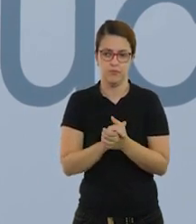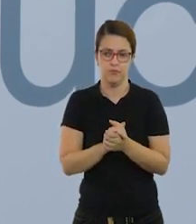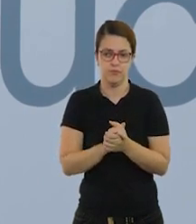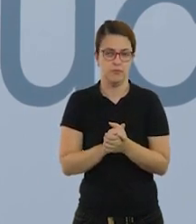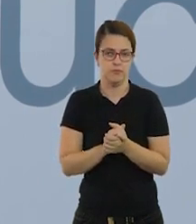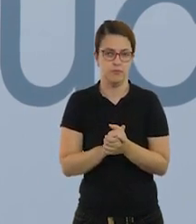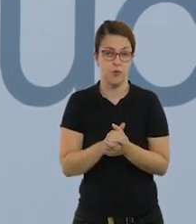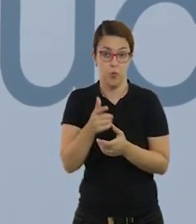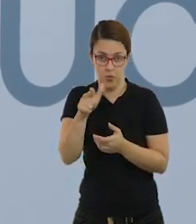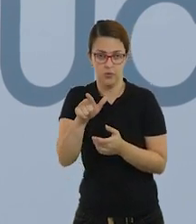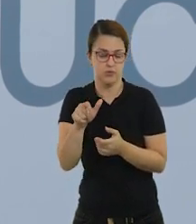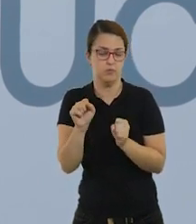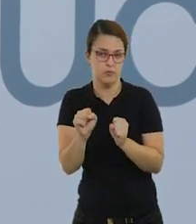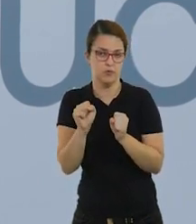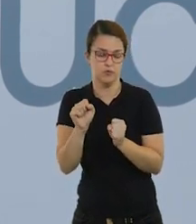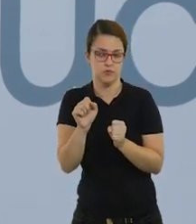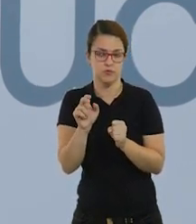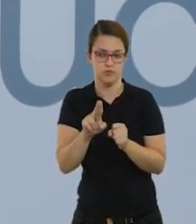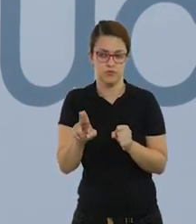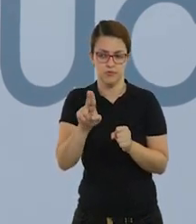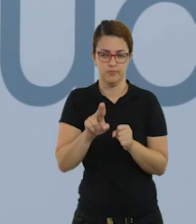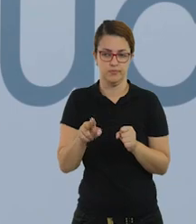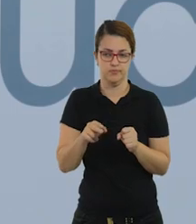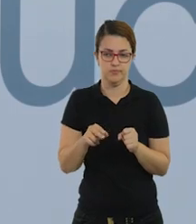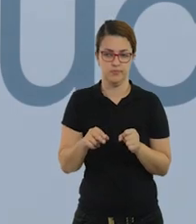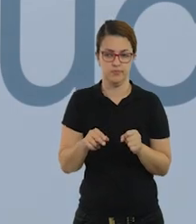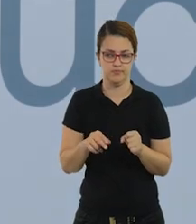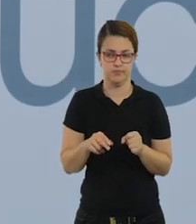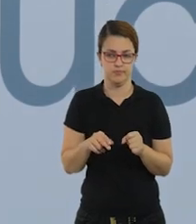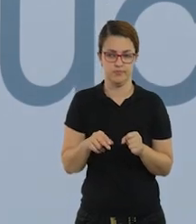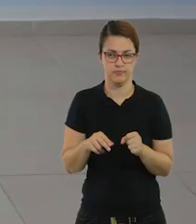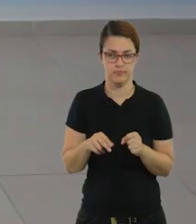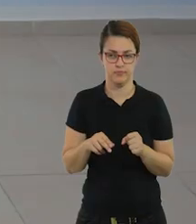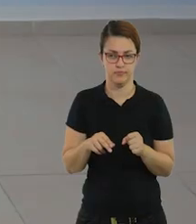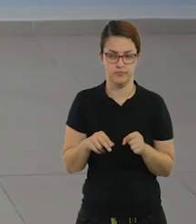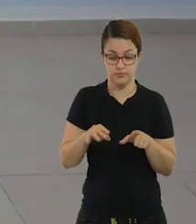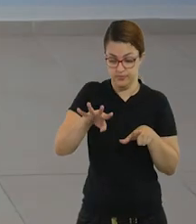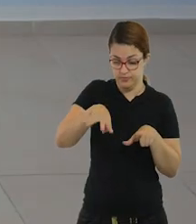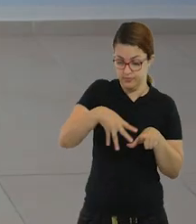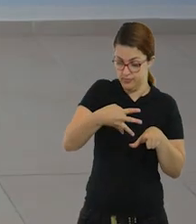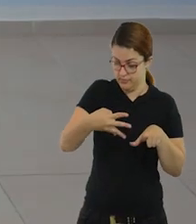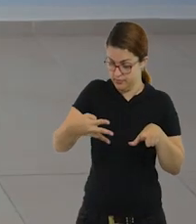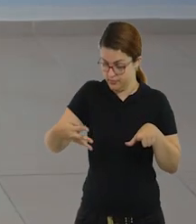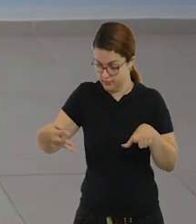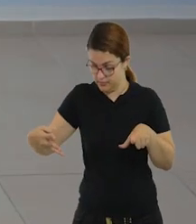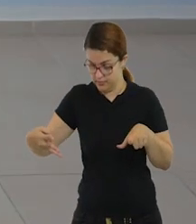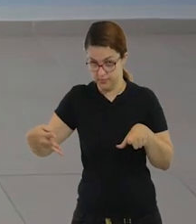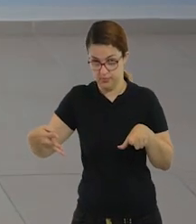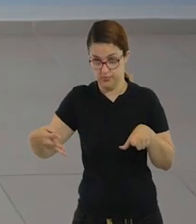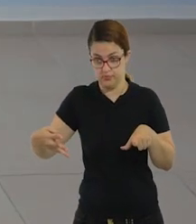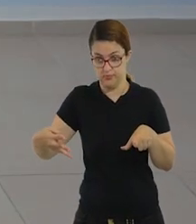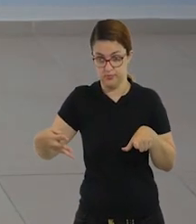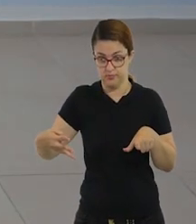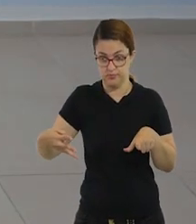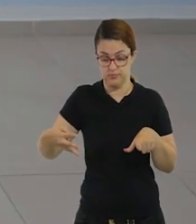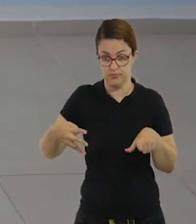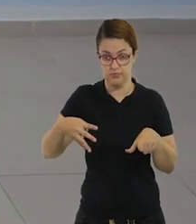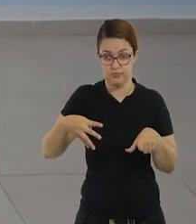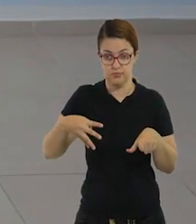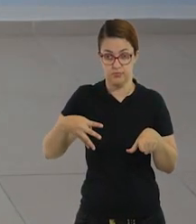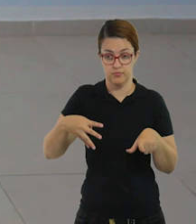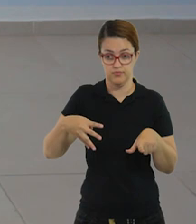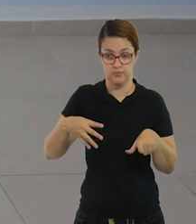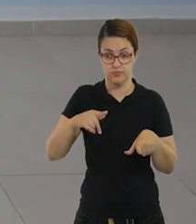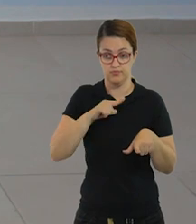tiver outra fita para usar, não tem problema, mas usa esse recurso. Nós vamos precisar que você faça um quadrado grande, tá bom?